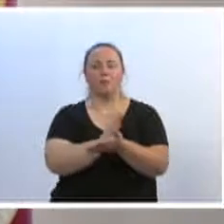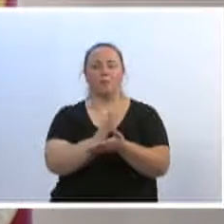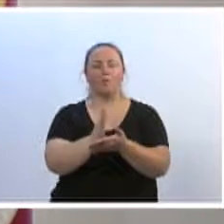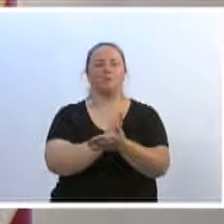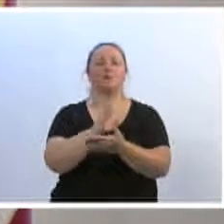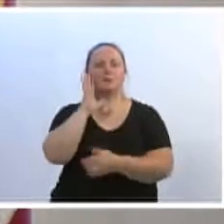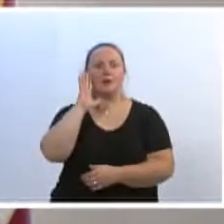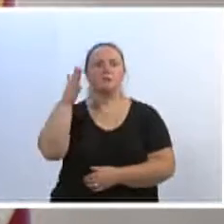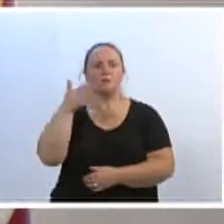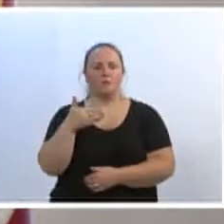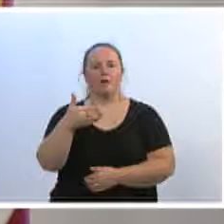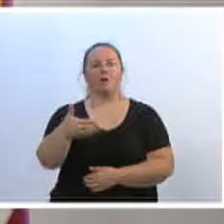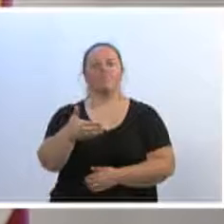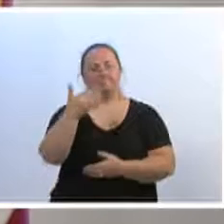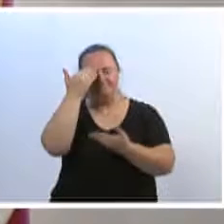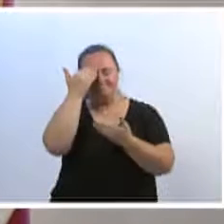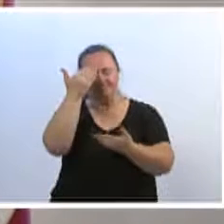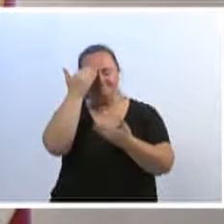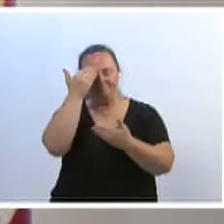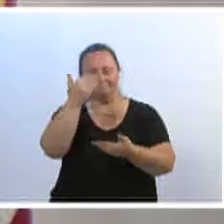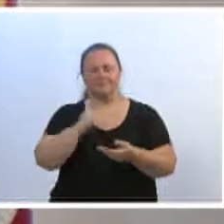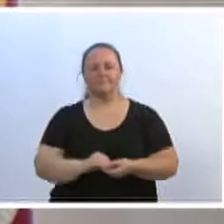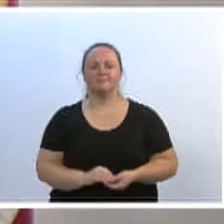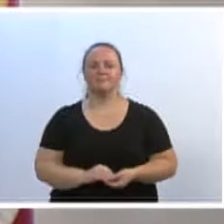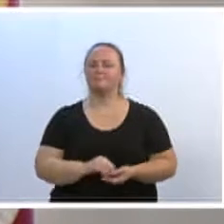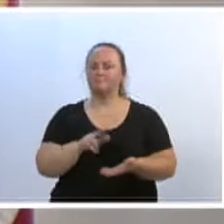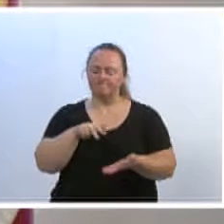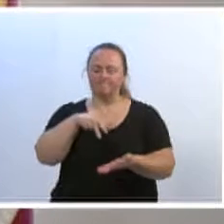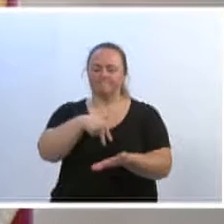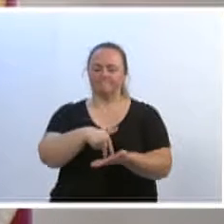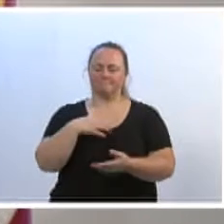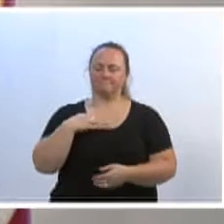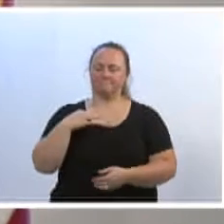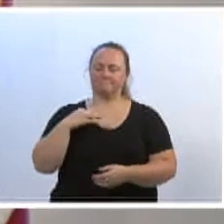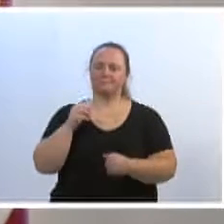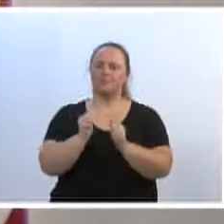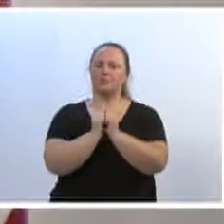continuidade, viu, Marcos? Muito obrigado. Conte sempre conosco.